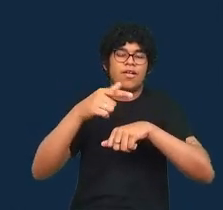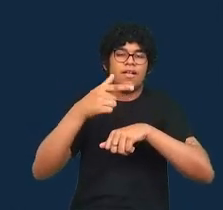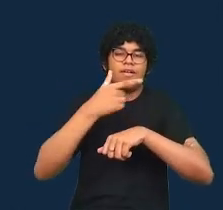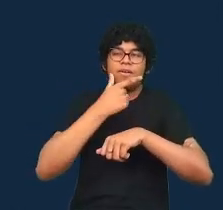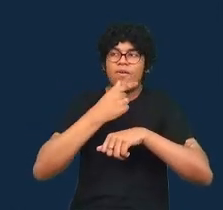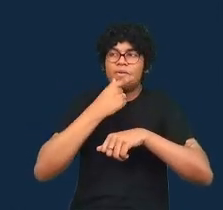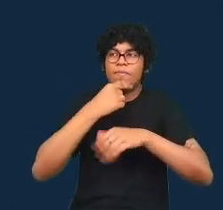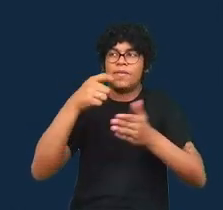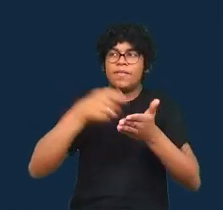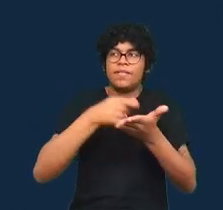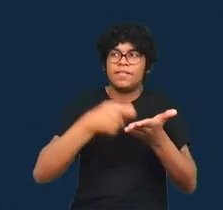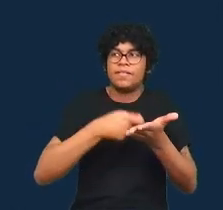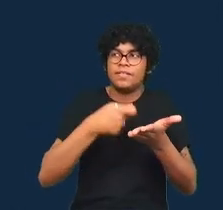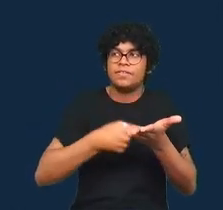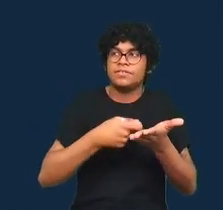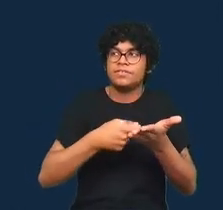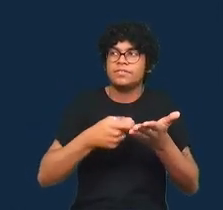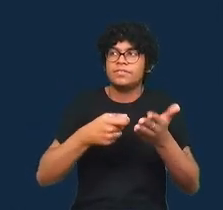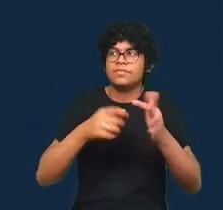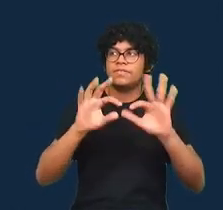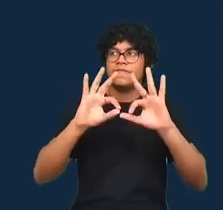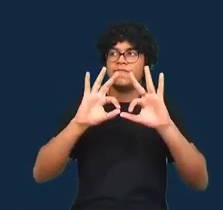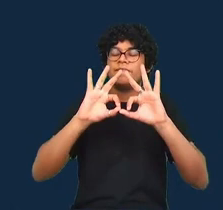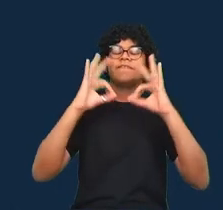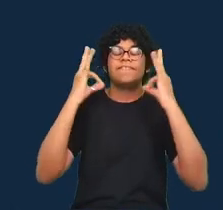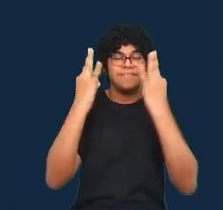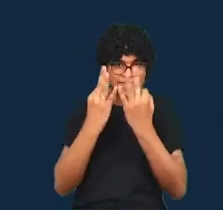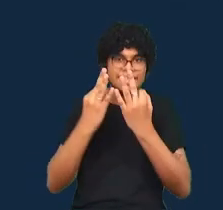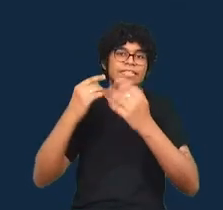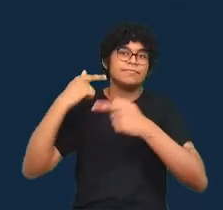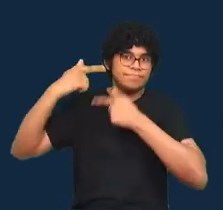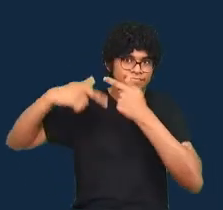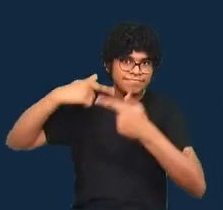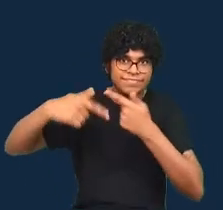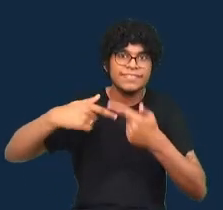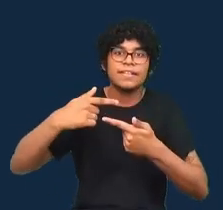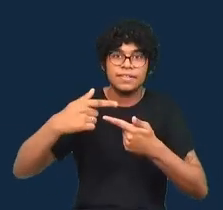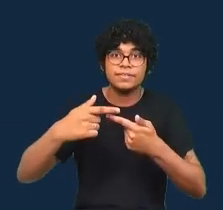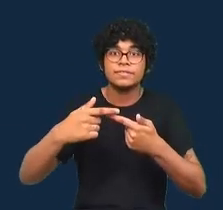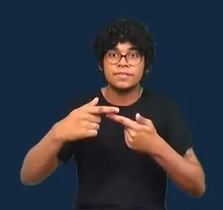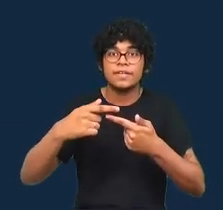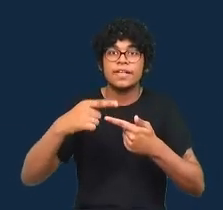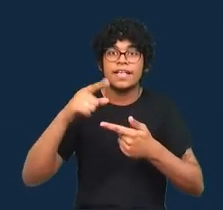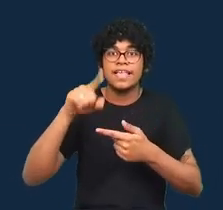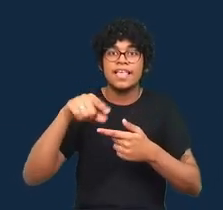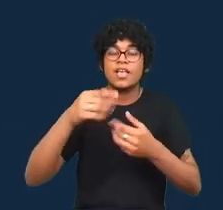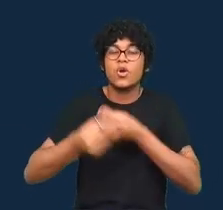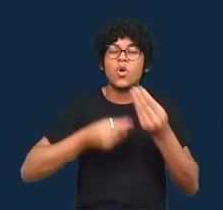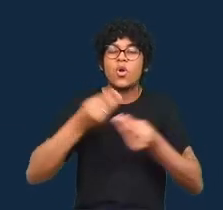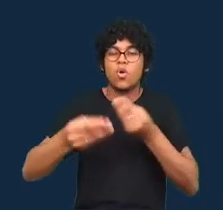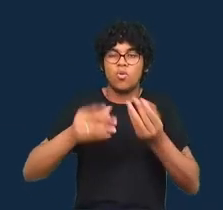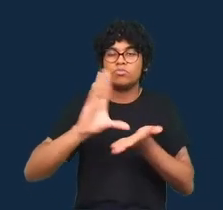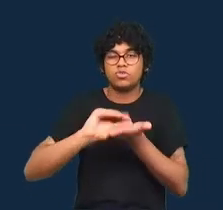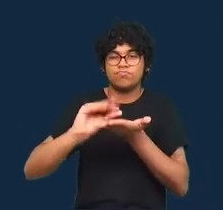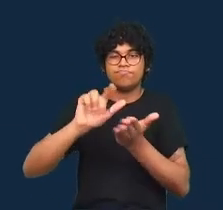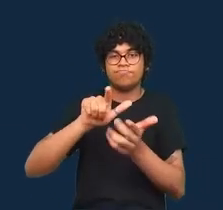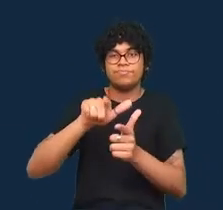processos através dos quais o jornalismo de dados poderia melhor transmitir a sua própria